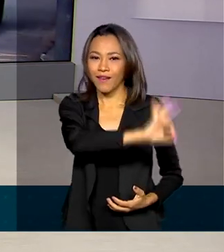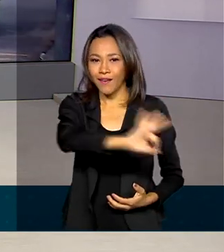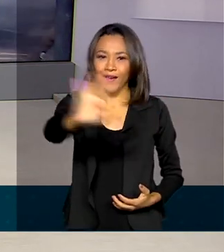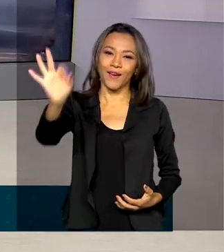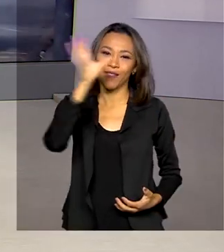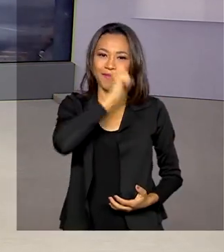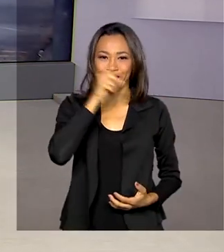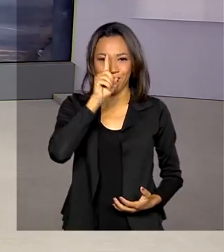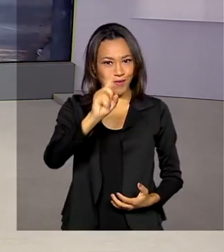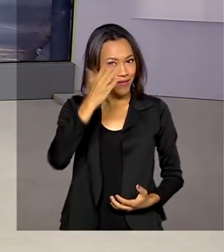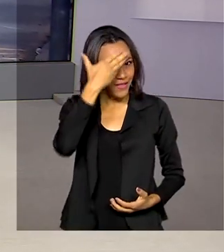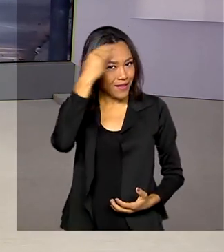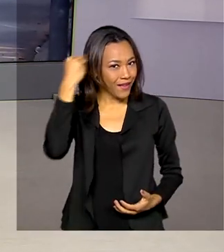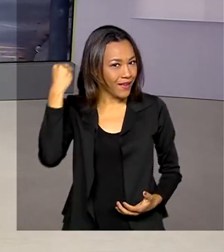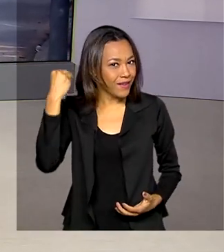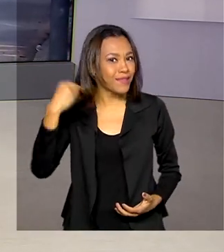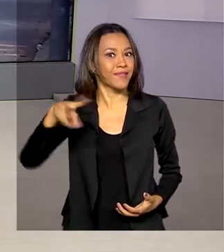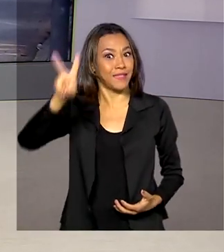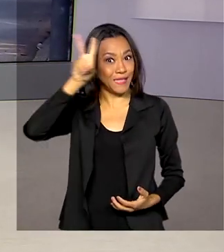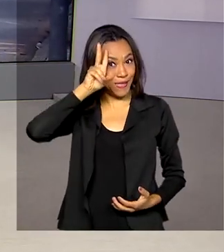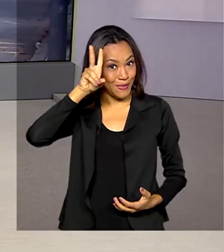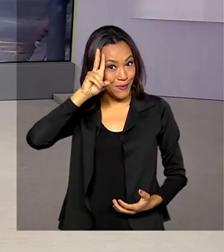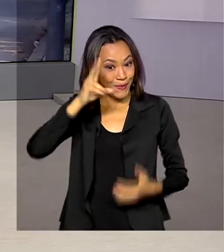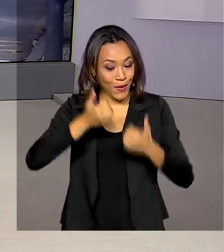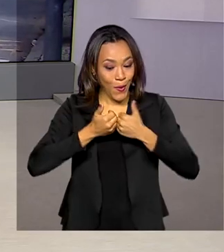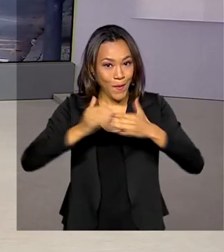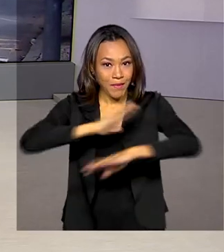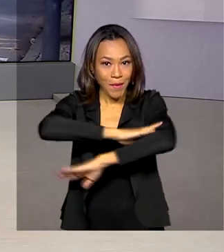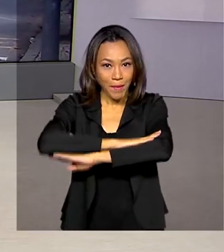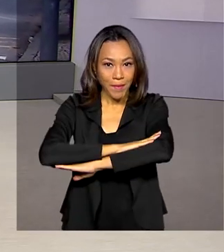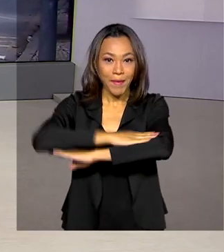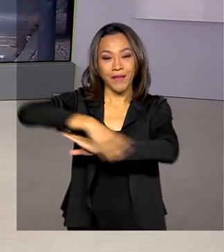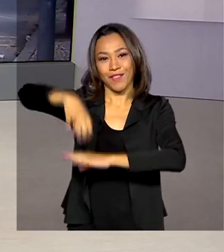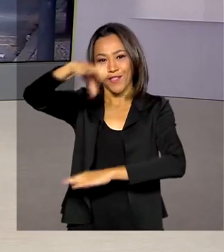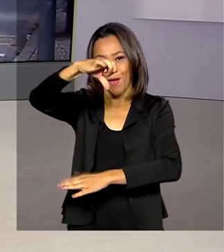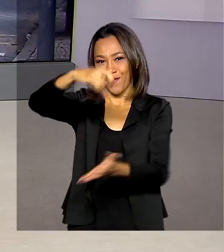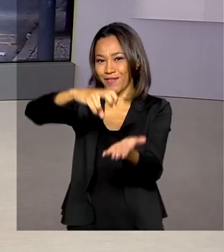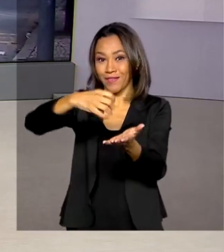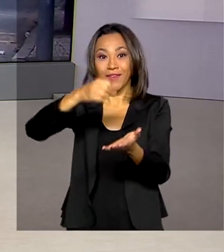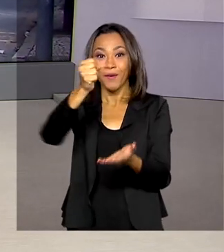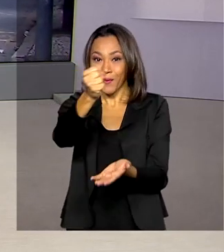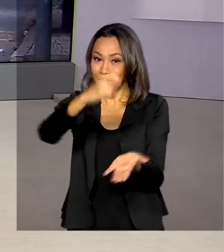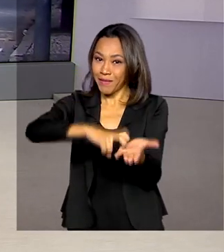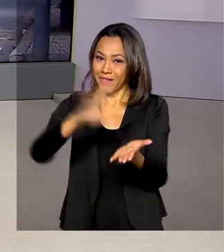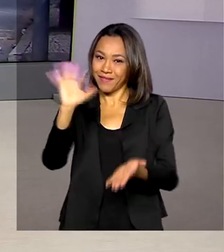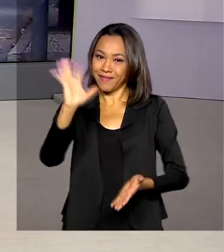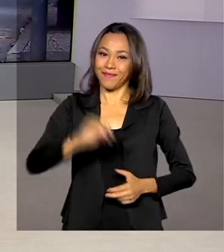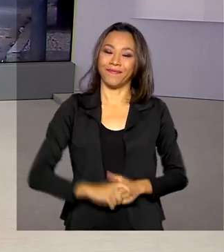semana. E não esqueça, segunda-feira, Brasil em Dia, em novo horário, 8 da manhã. Até a próxima. Tchau.